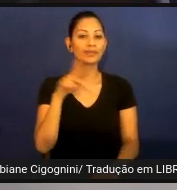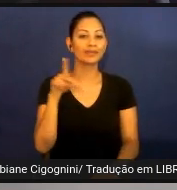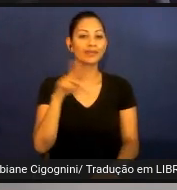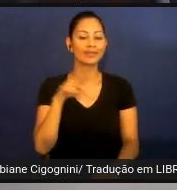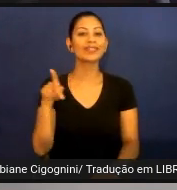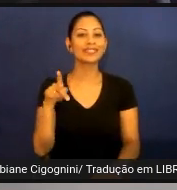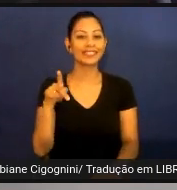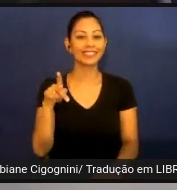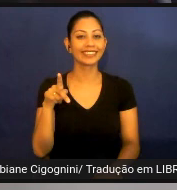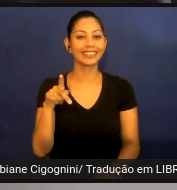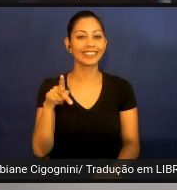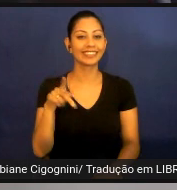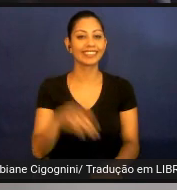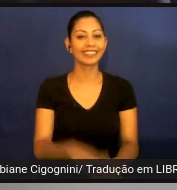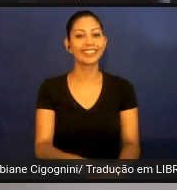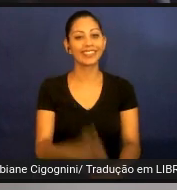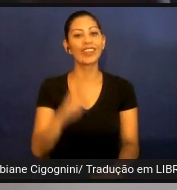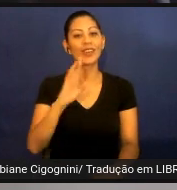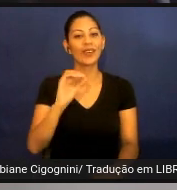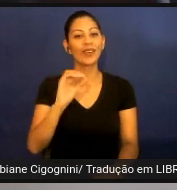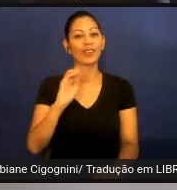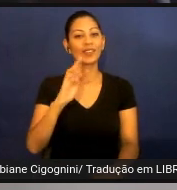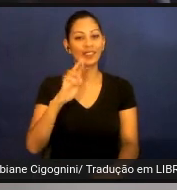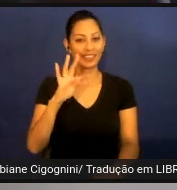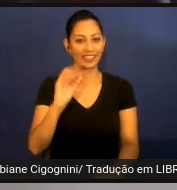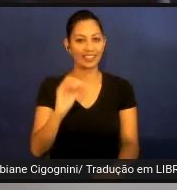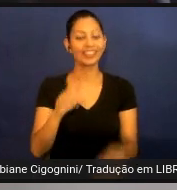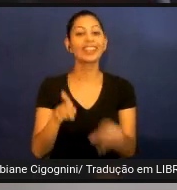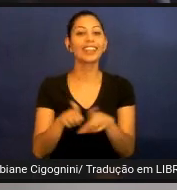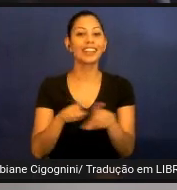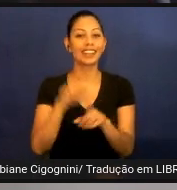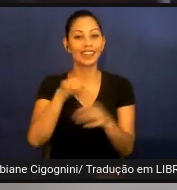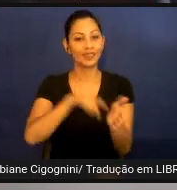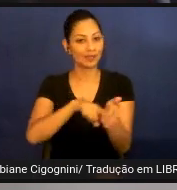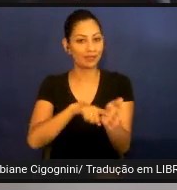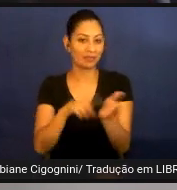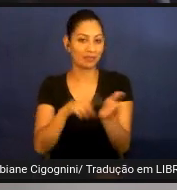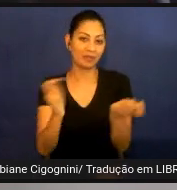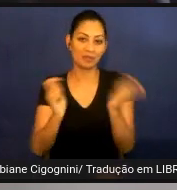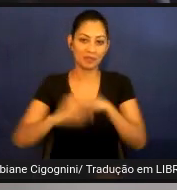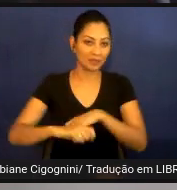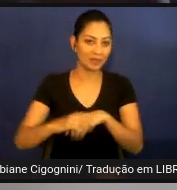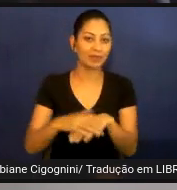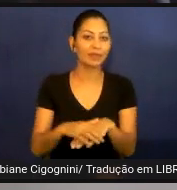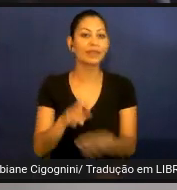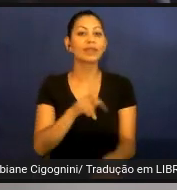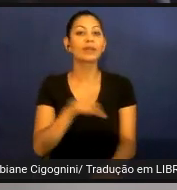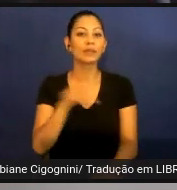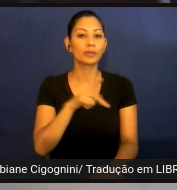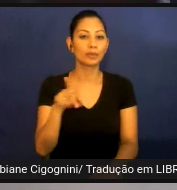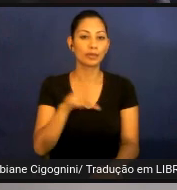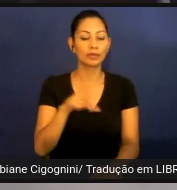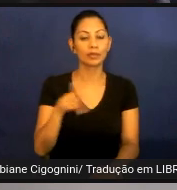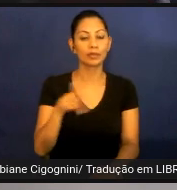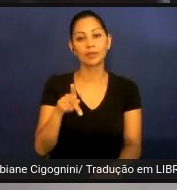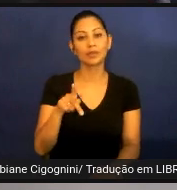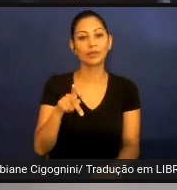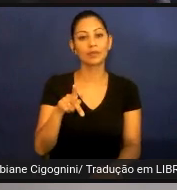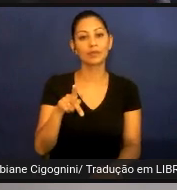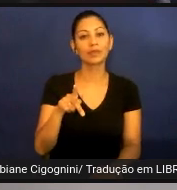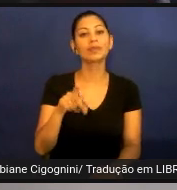sem ele essa pesquisa não seria possível e ao professor Hidelberg Albuquerque